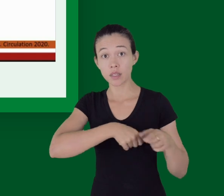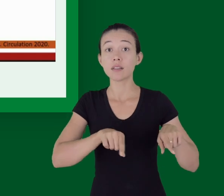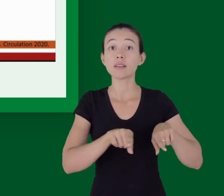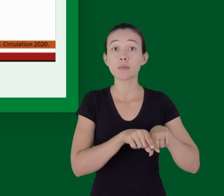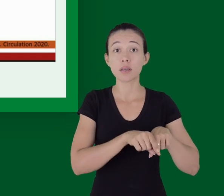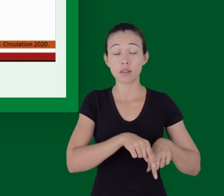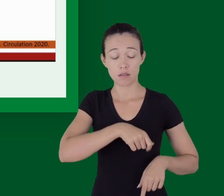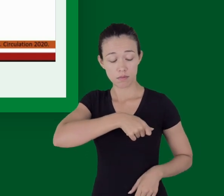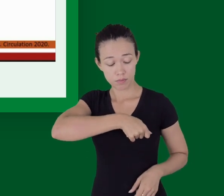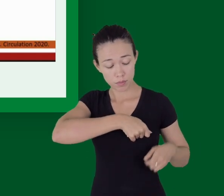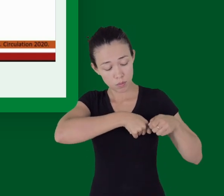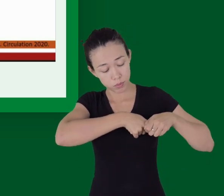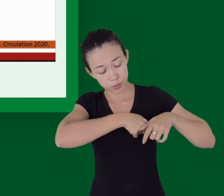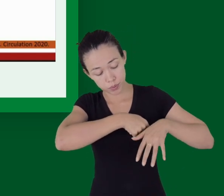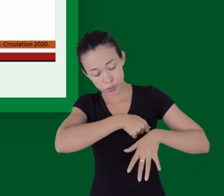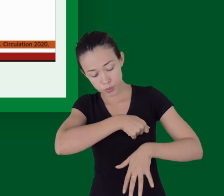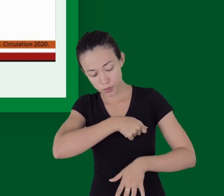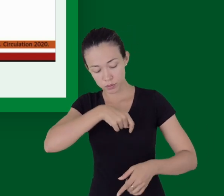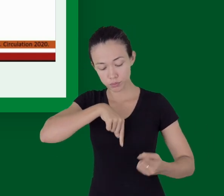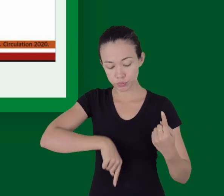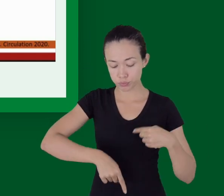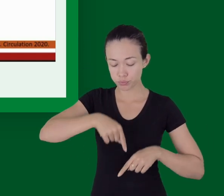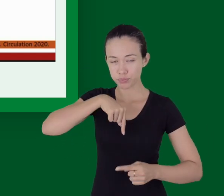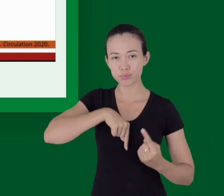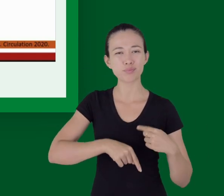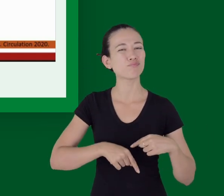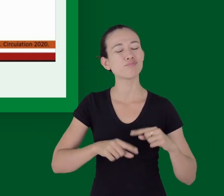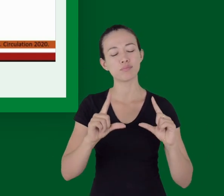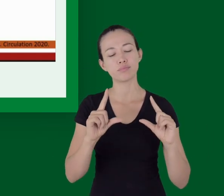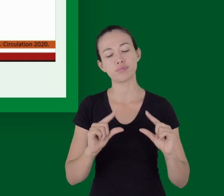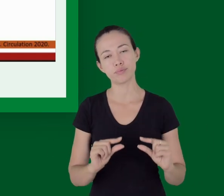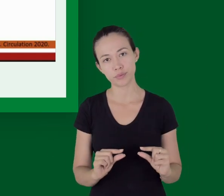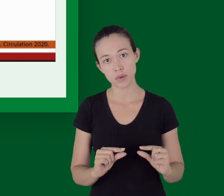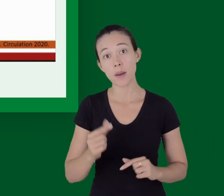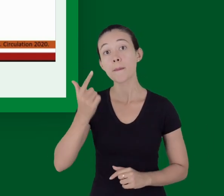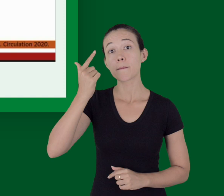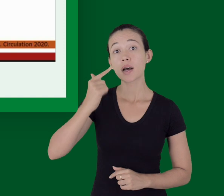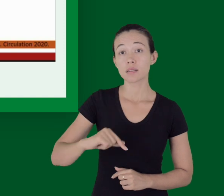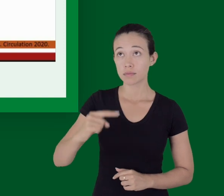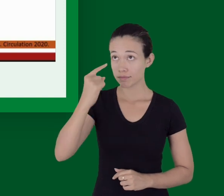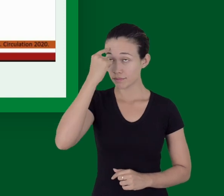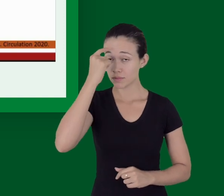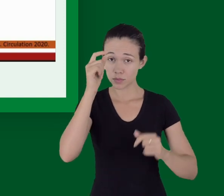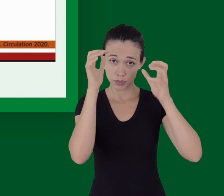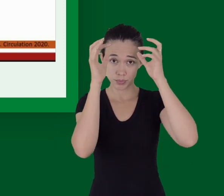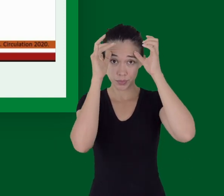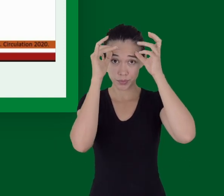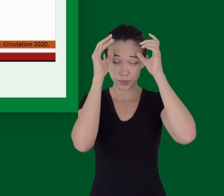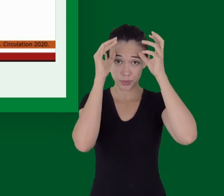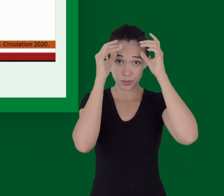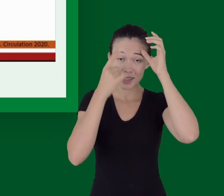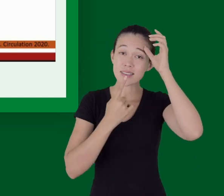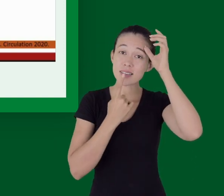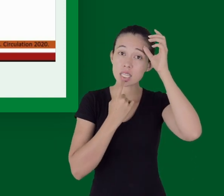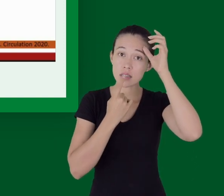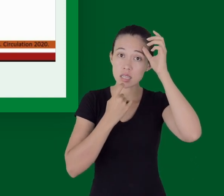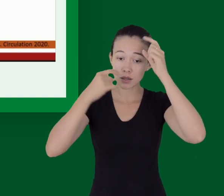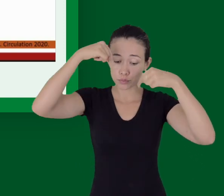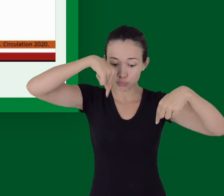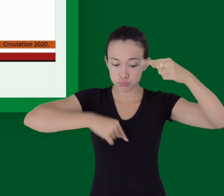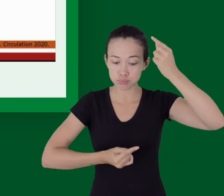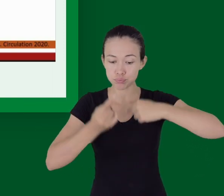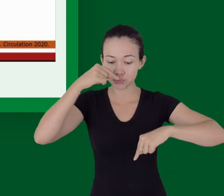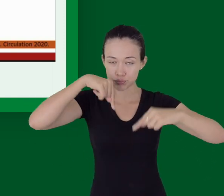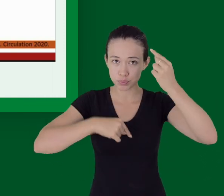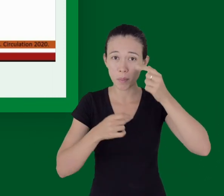Aqui a gente tem a exemplificação de como a gente aplica o ambu. Essa é a técnica CE, onde a gente faz